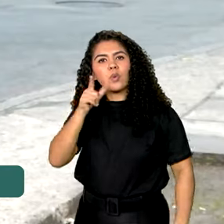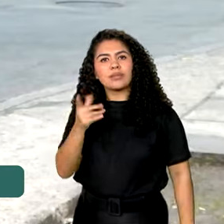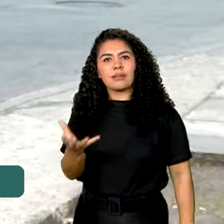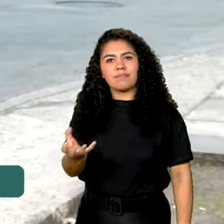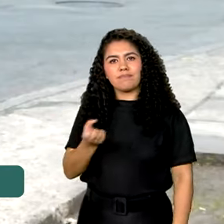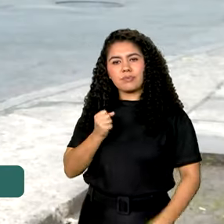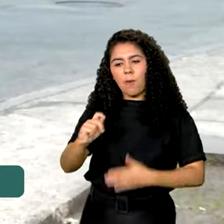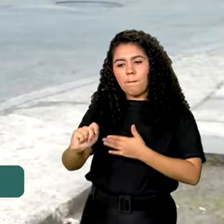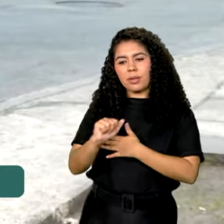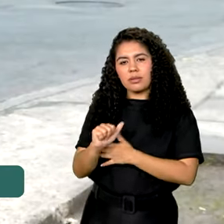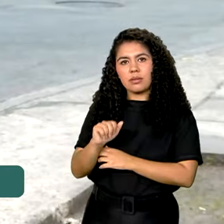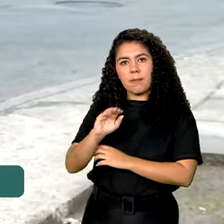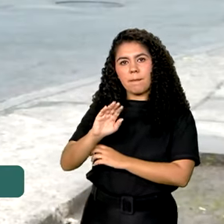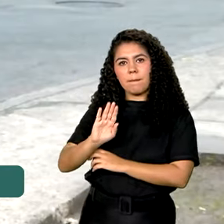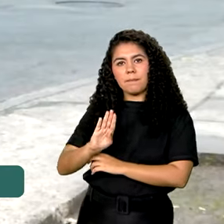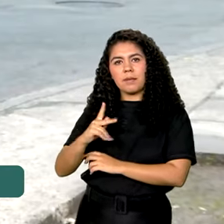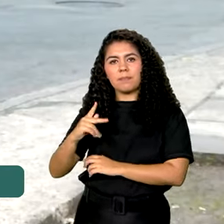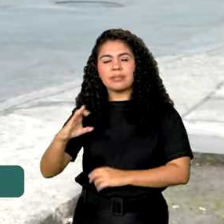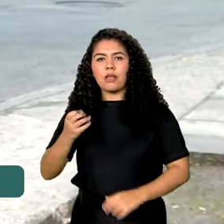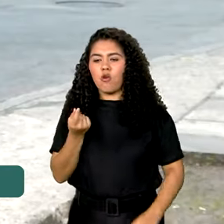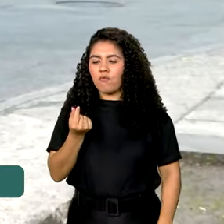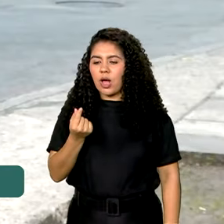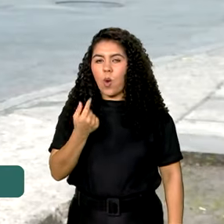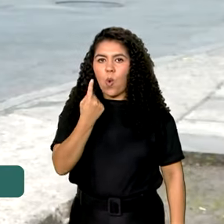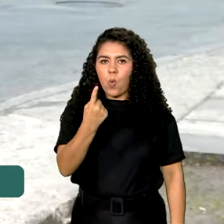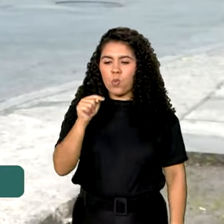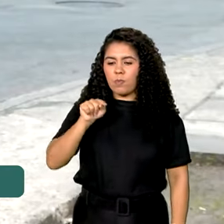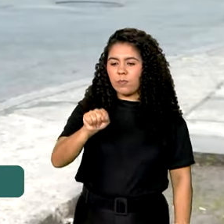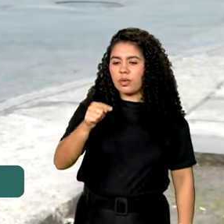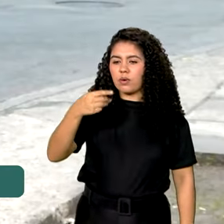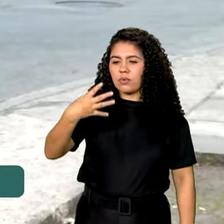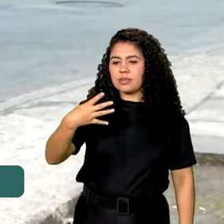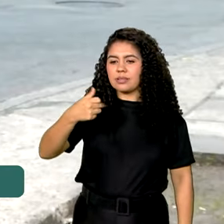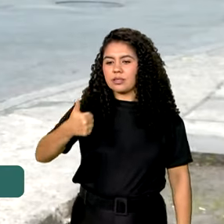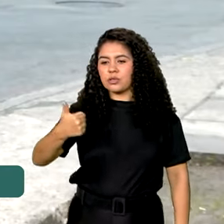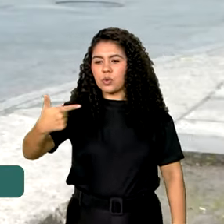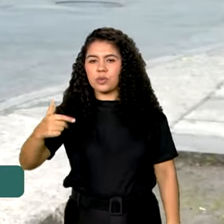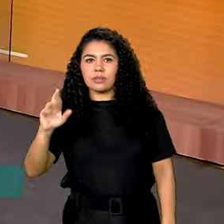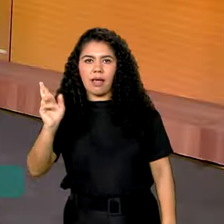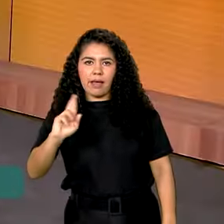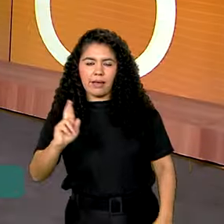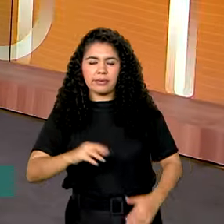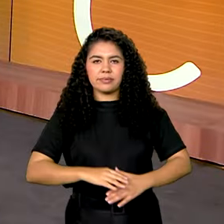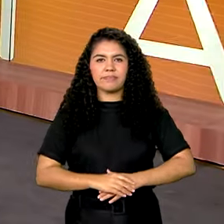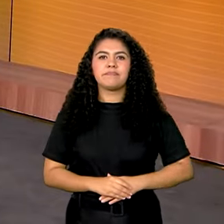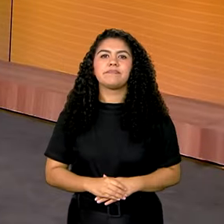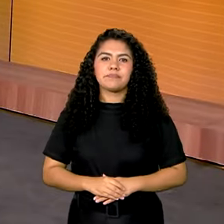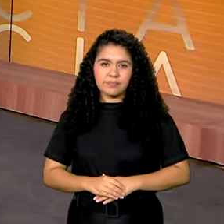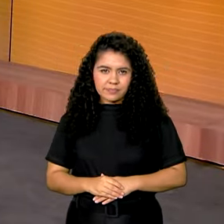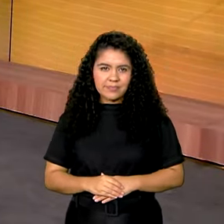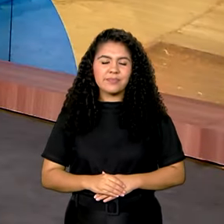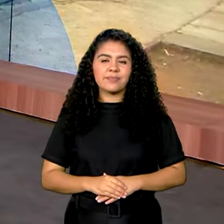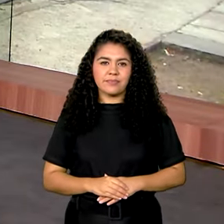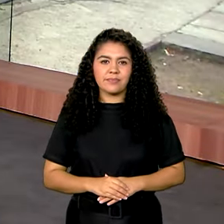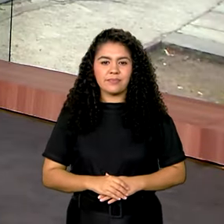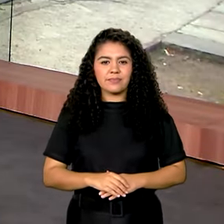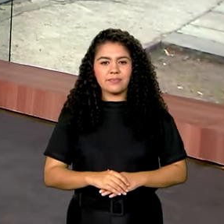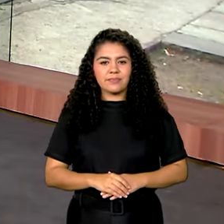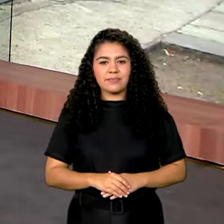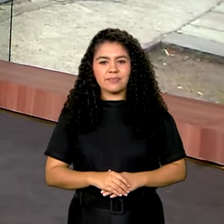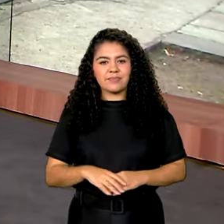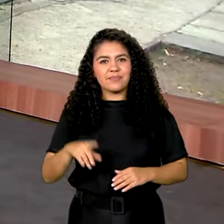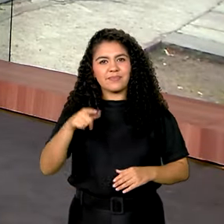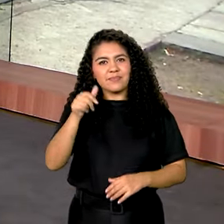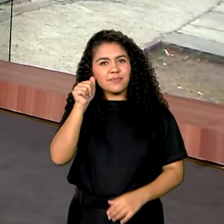que atualmente está no valor correspondente a 1.412 reais. Karine. Joia, Cláudia Boiunga,